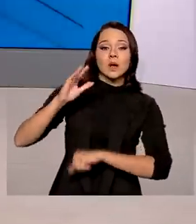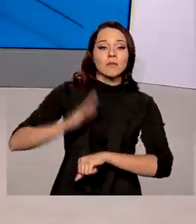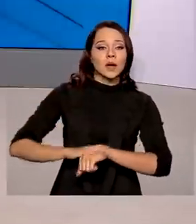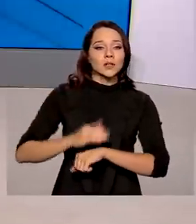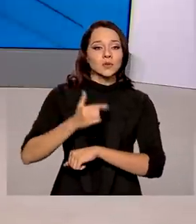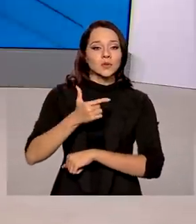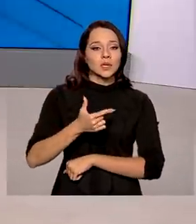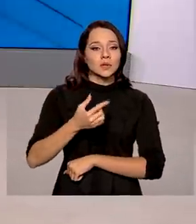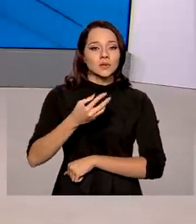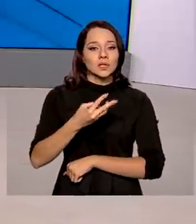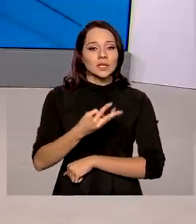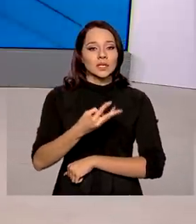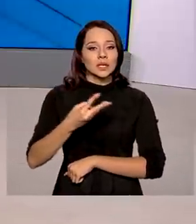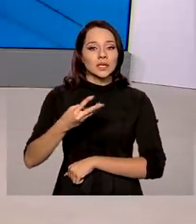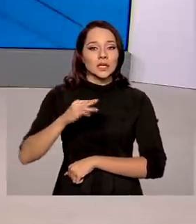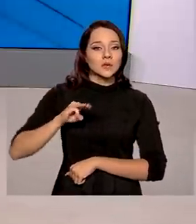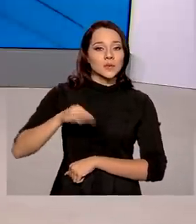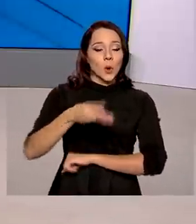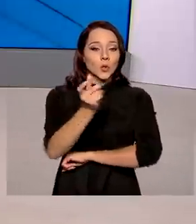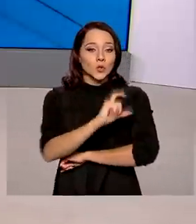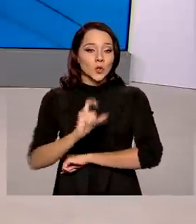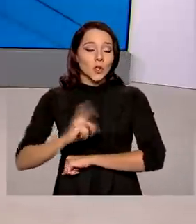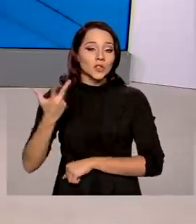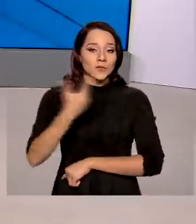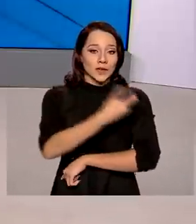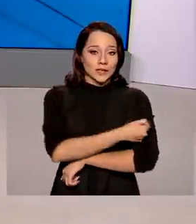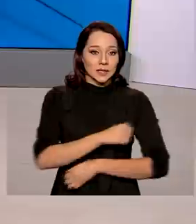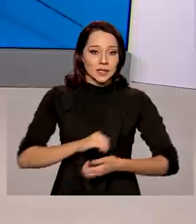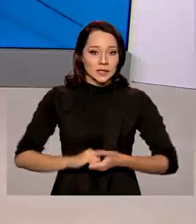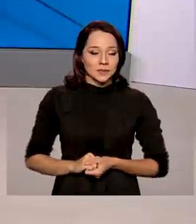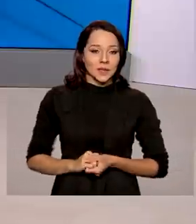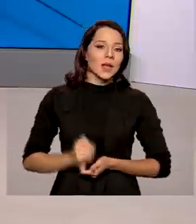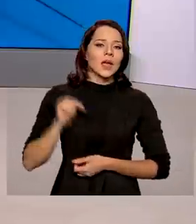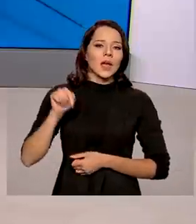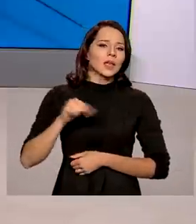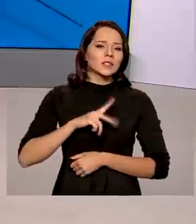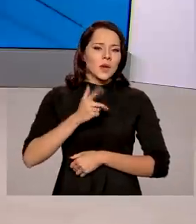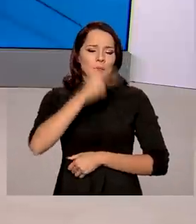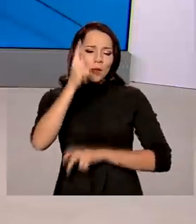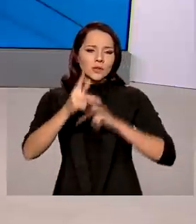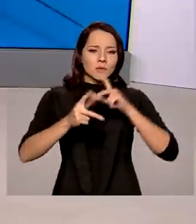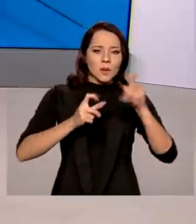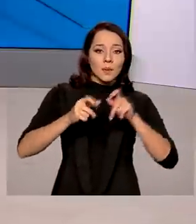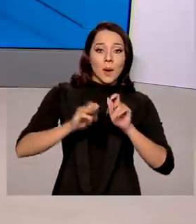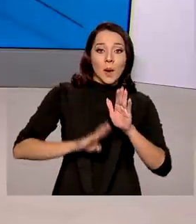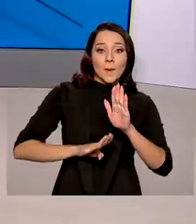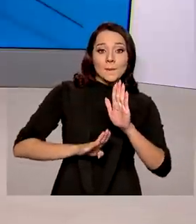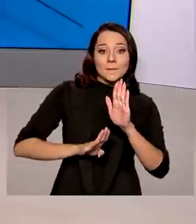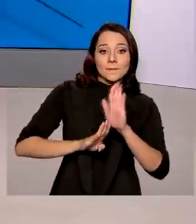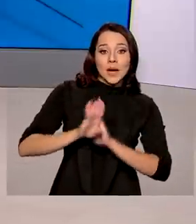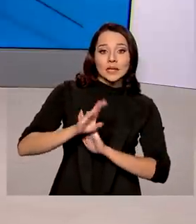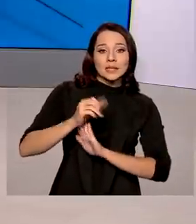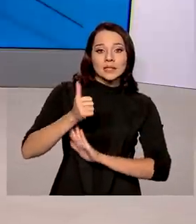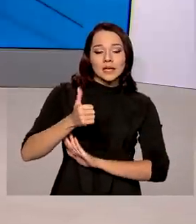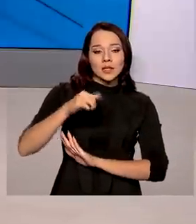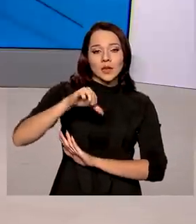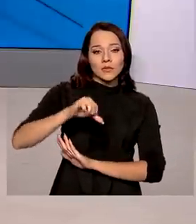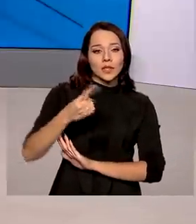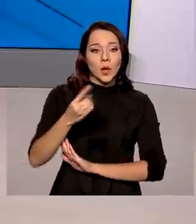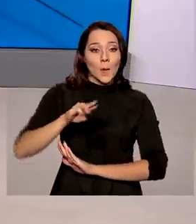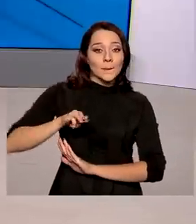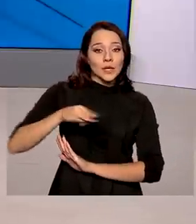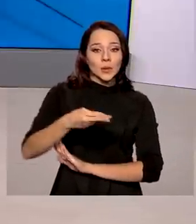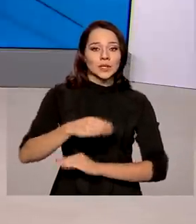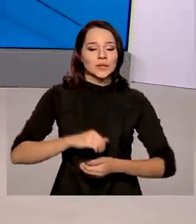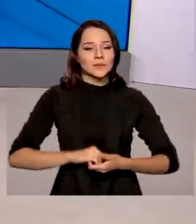233 milhões de doses de vacina. As doses aplicadas ultrapassam 191